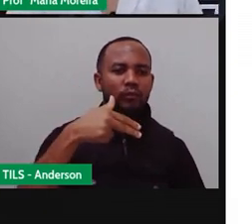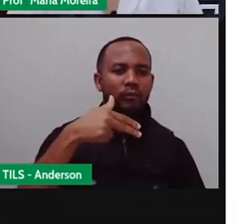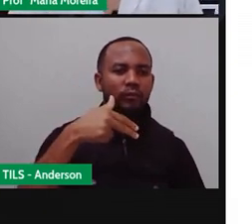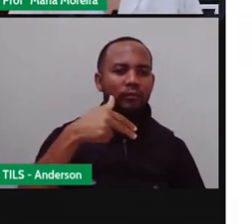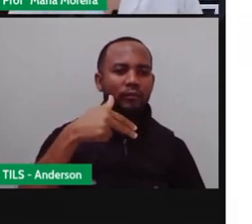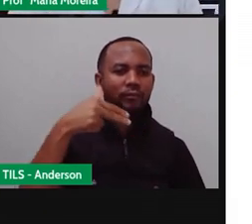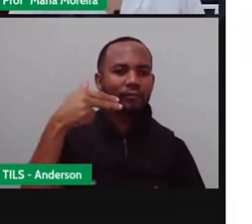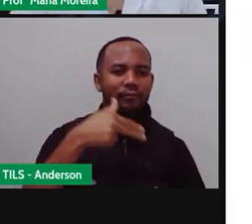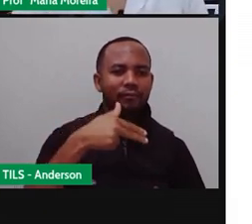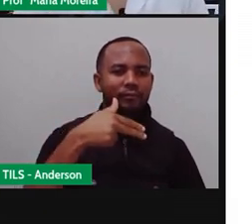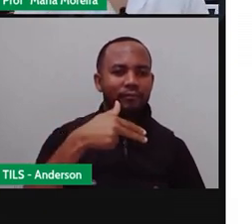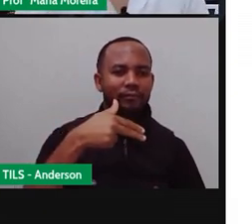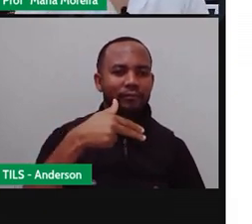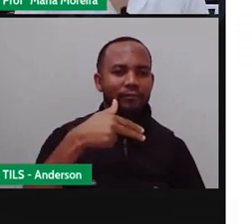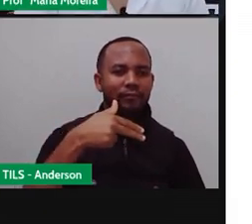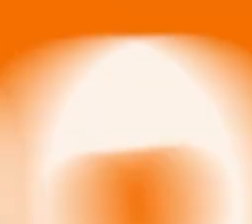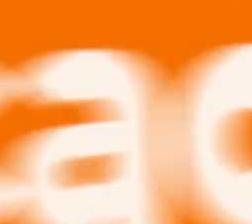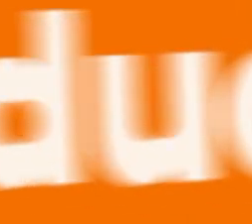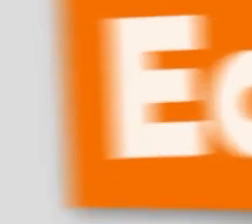Promaria e de Anderson para vocês.